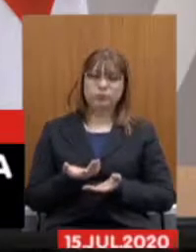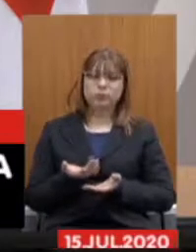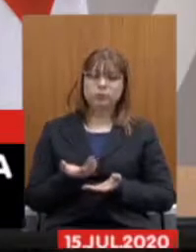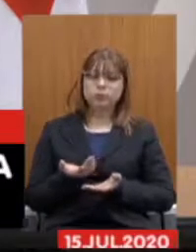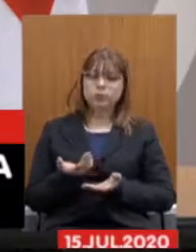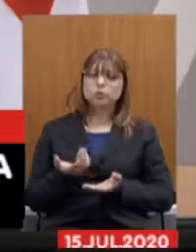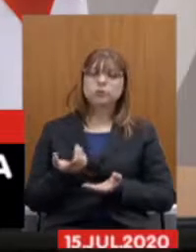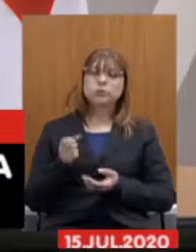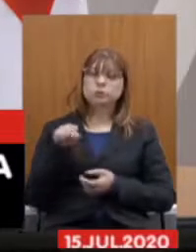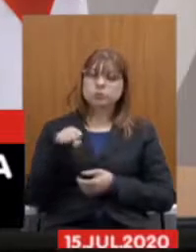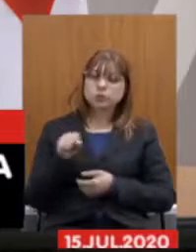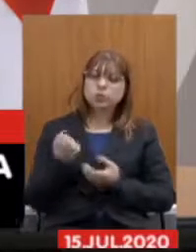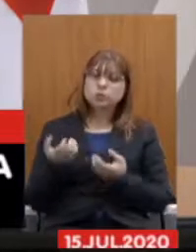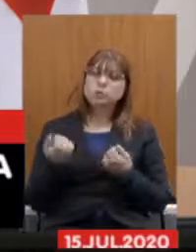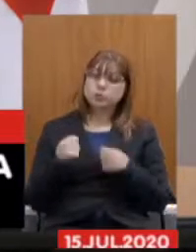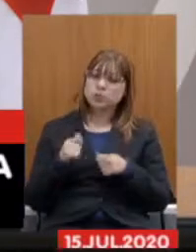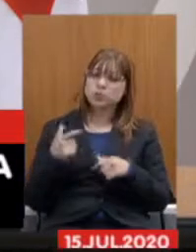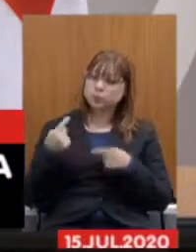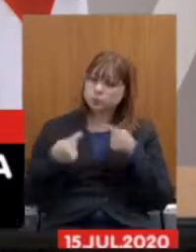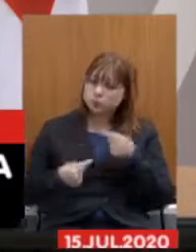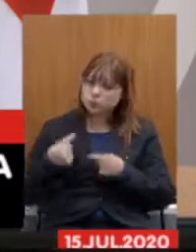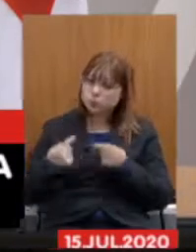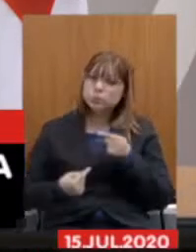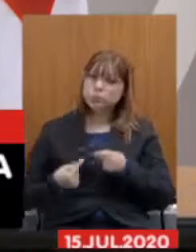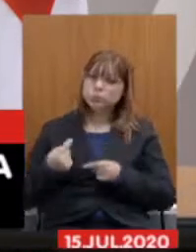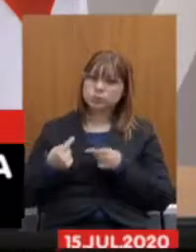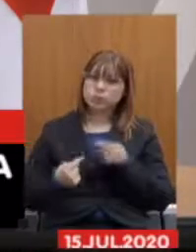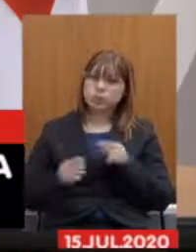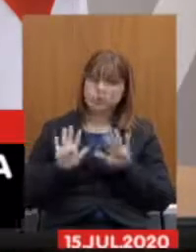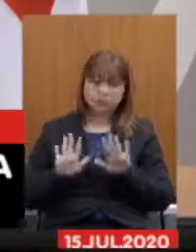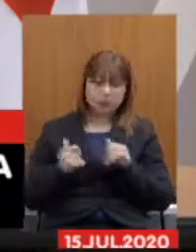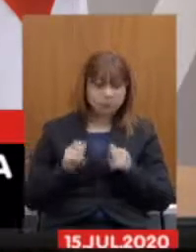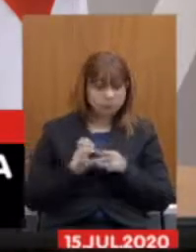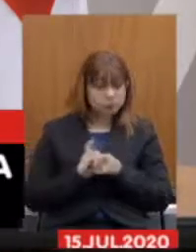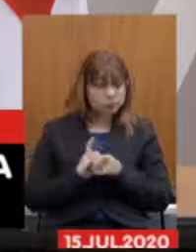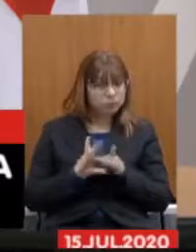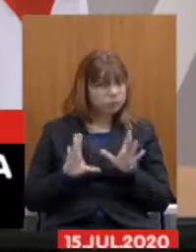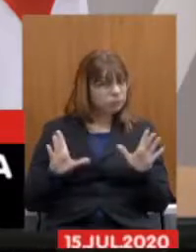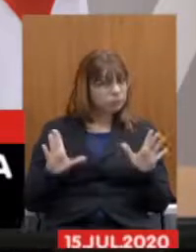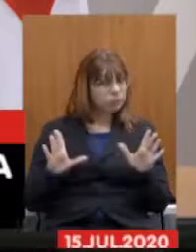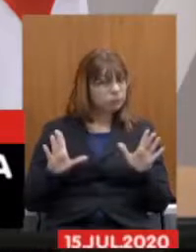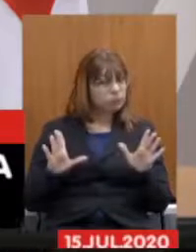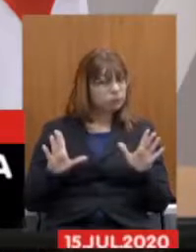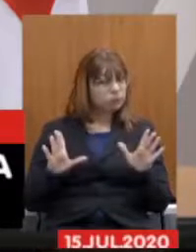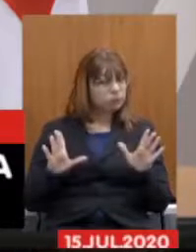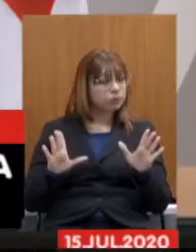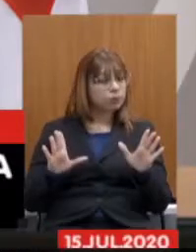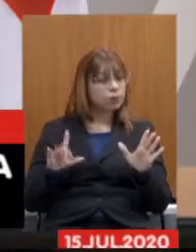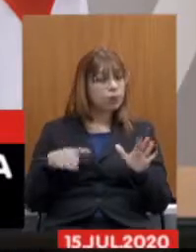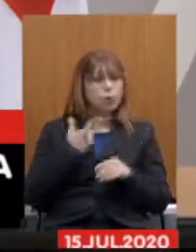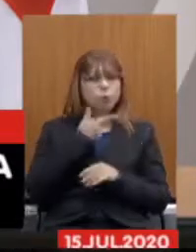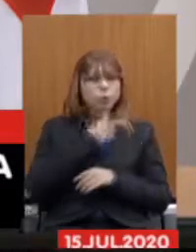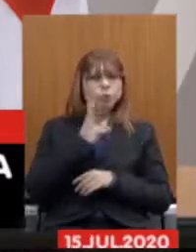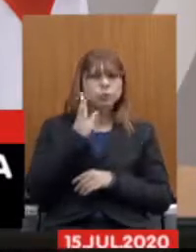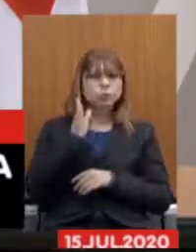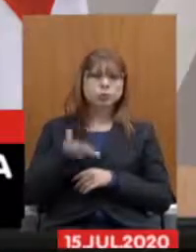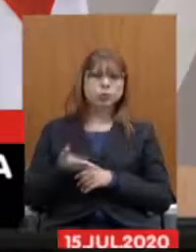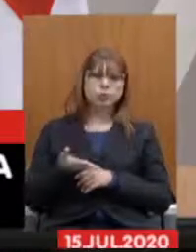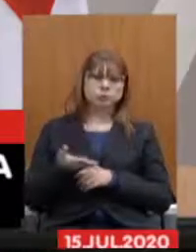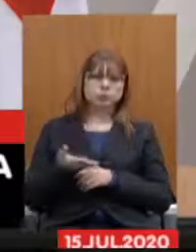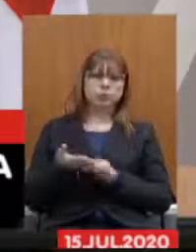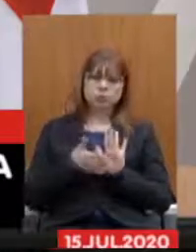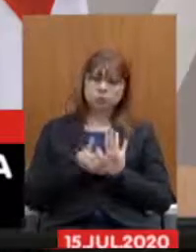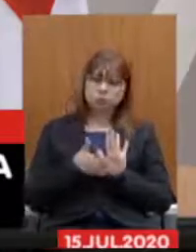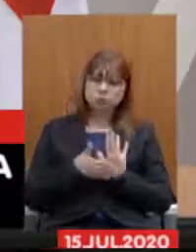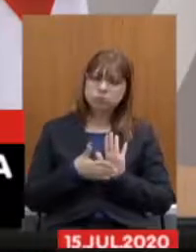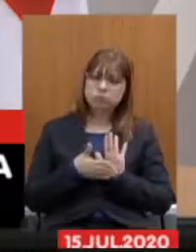discutir saúde de forma democrática e conquistamos isso escrito na